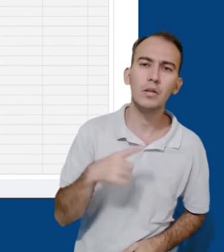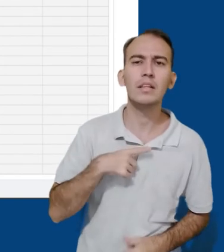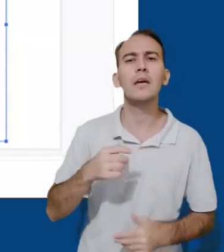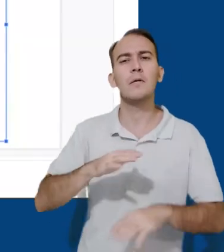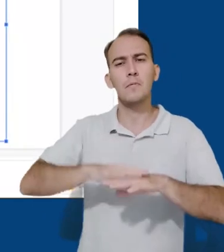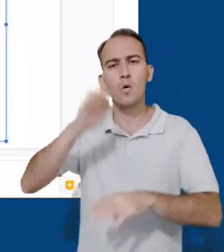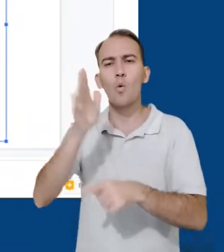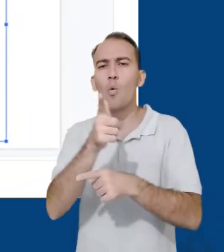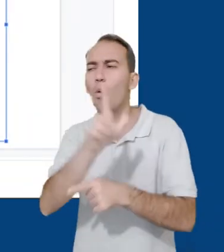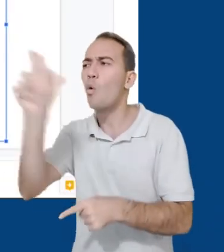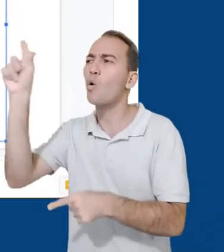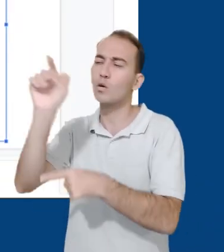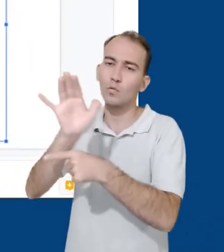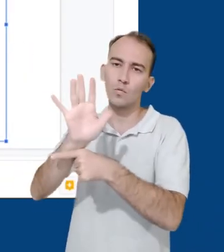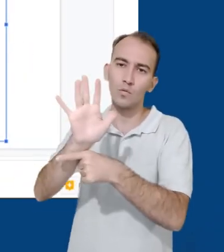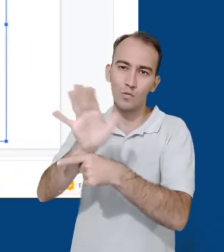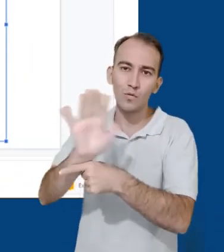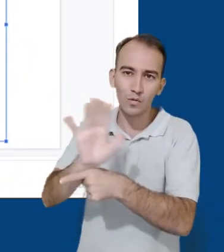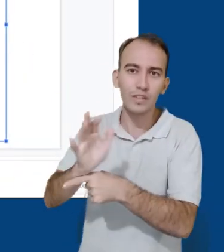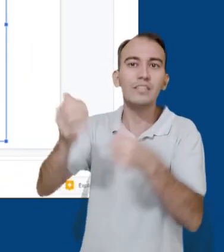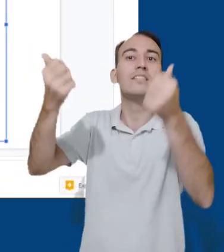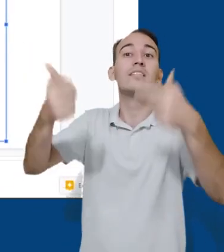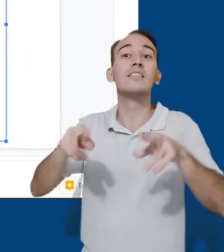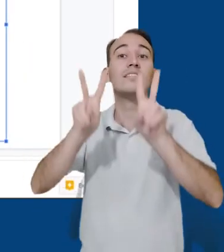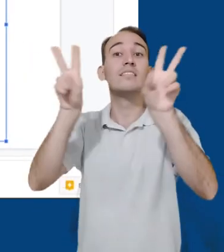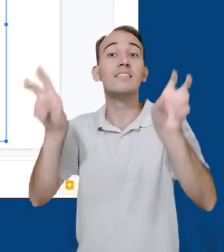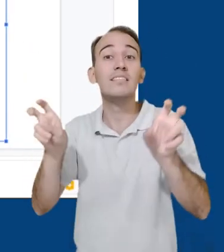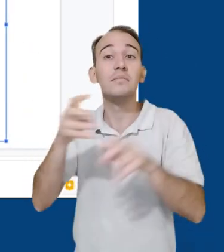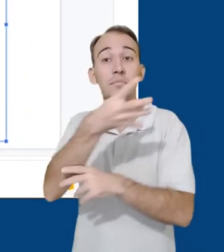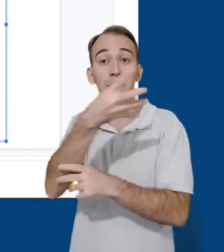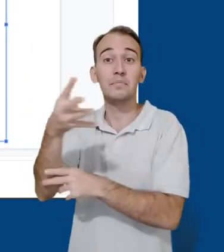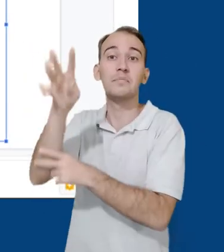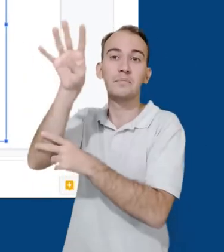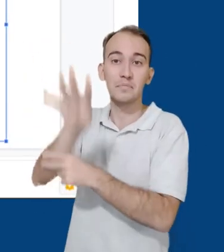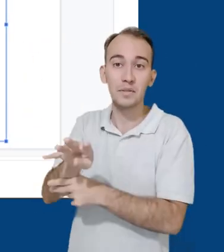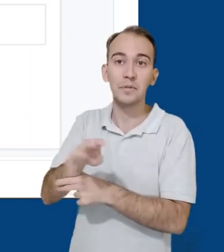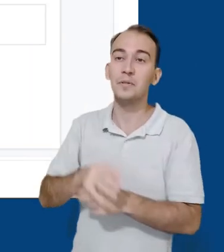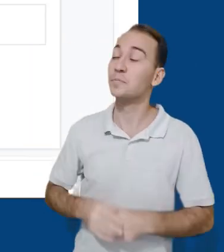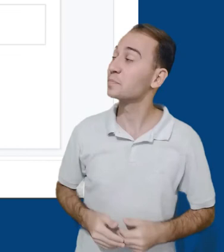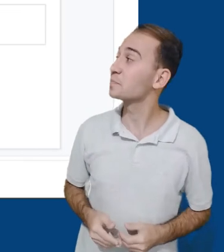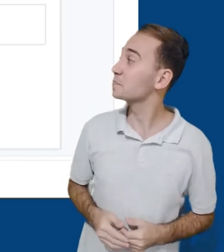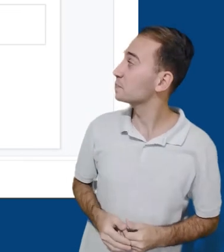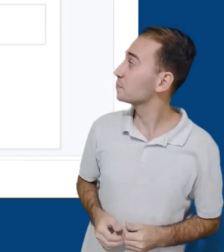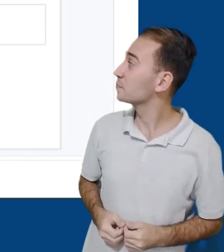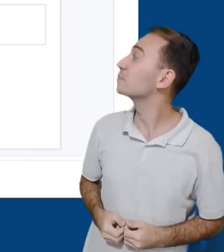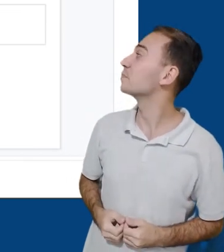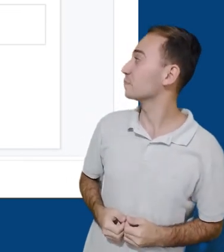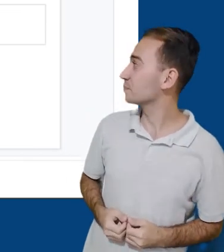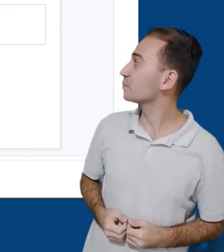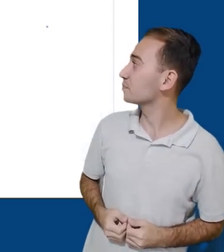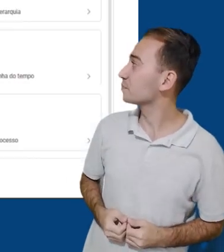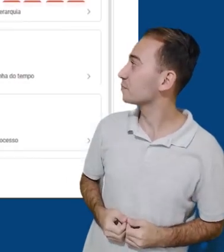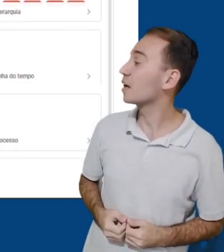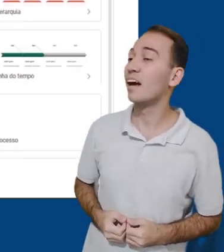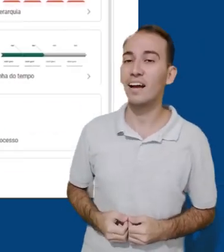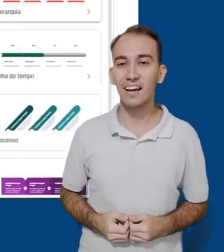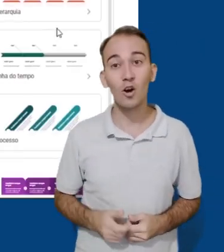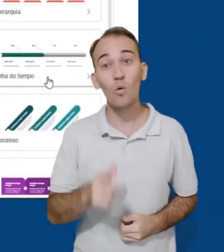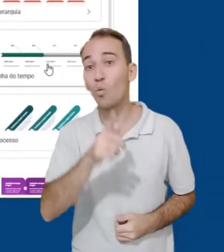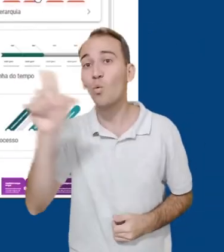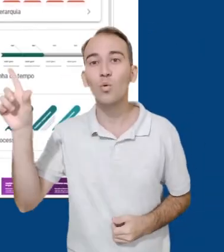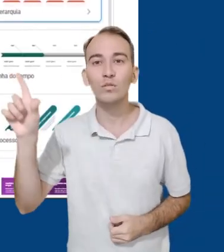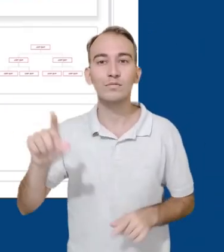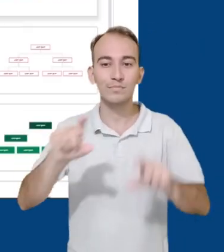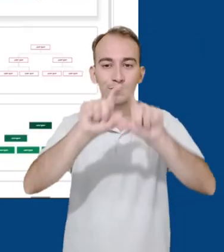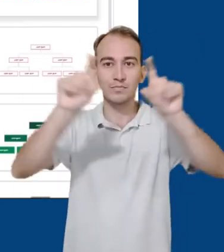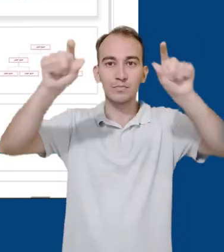link para o vídeo sobre o planilhas também está na descrição desse vídeo. No menu Inserir, quando clicamos no diagrama, temos à direita algumas